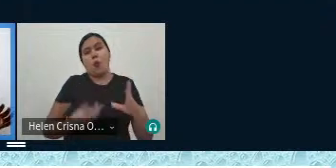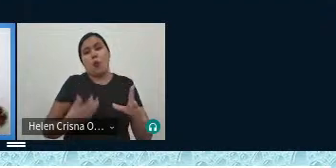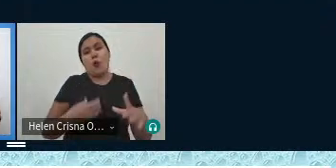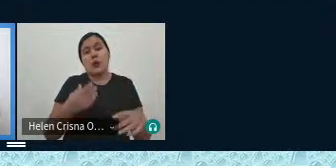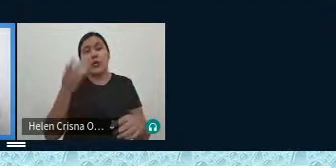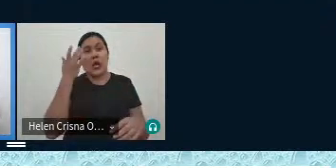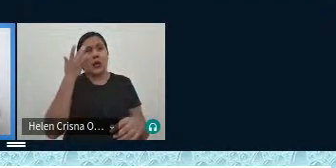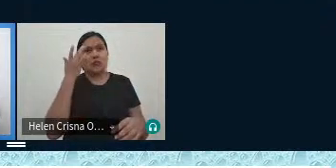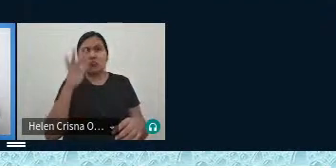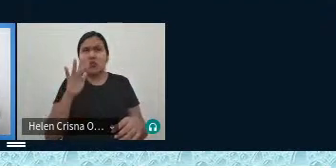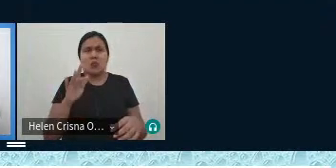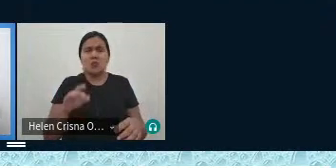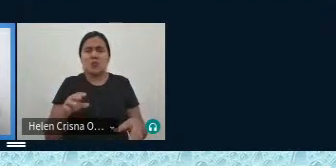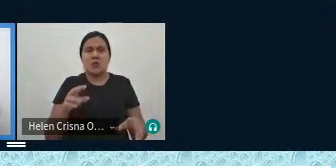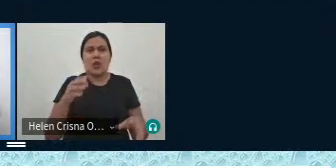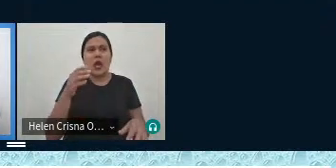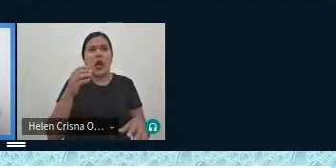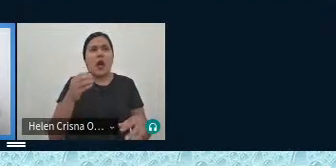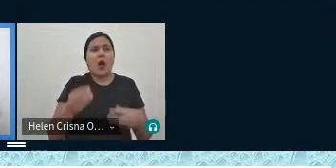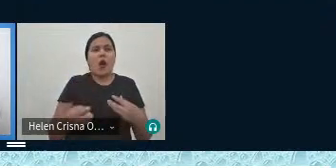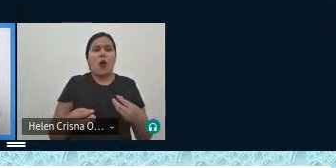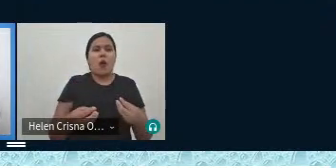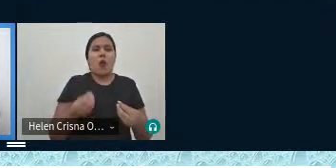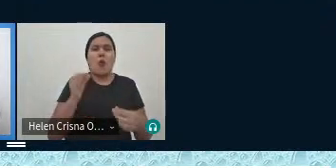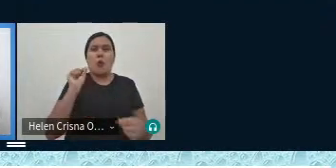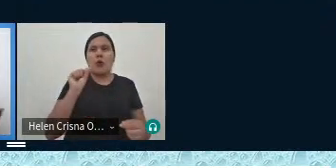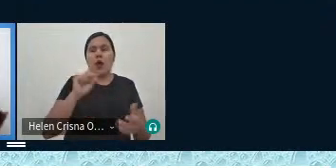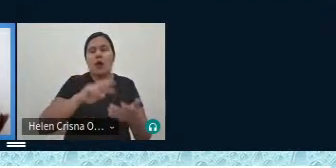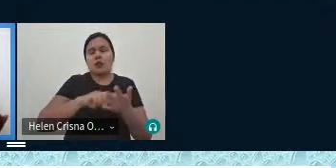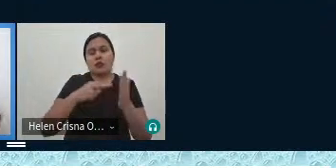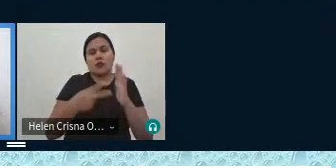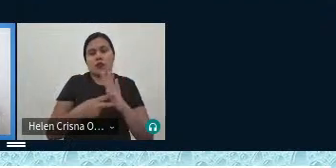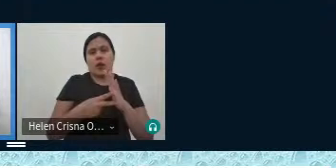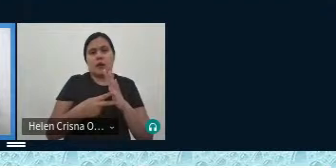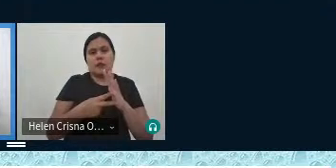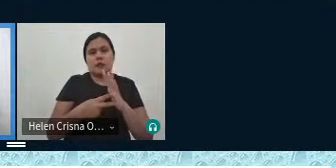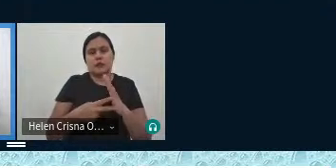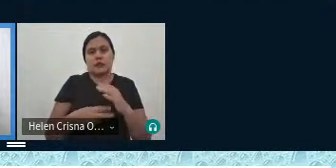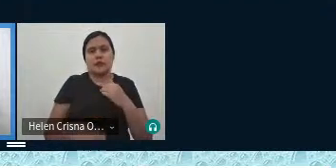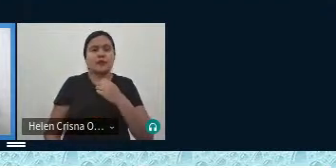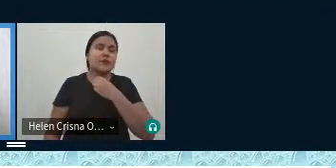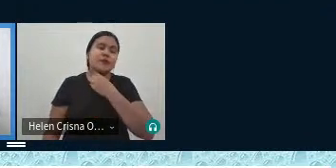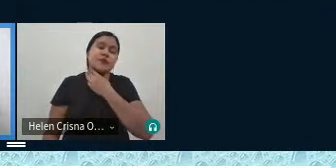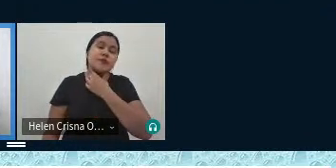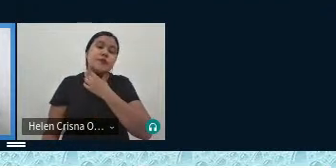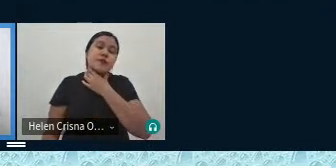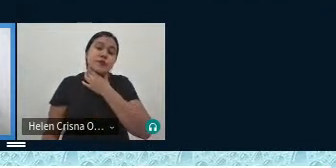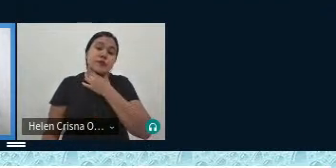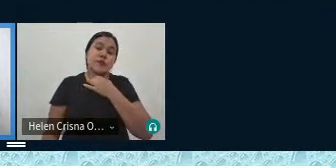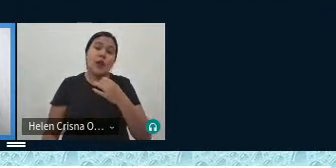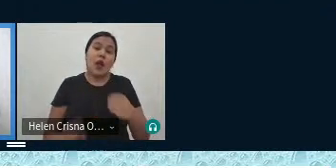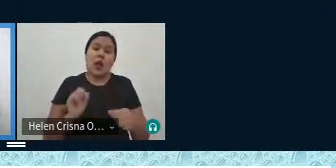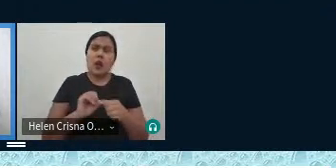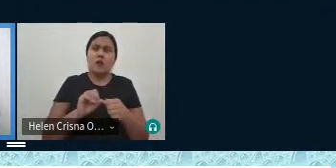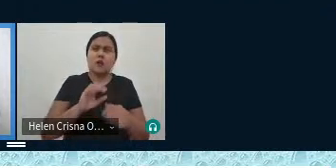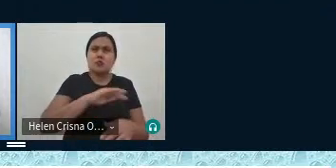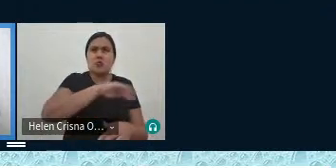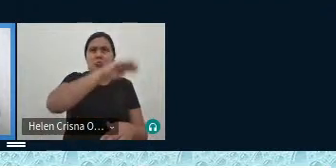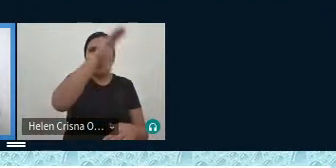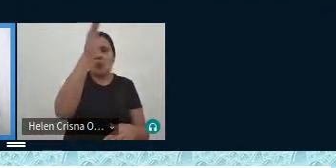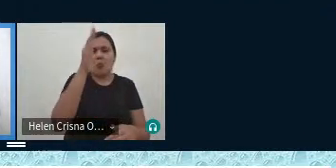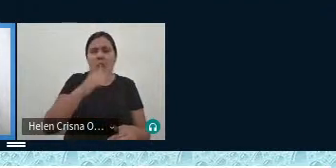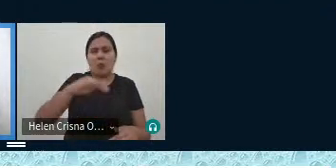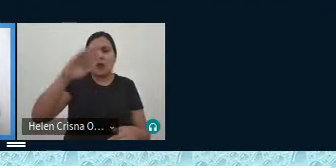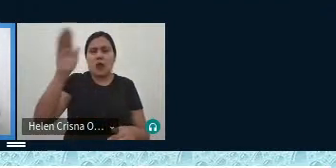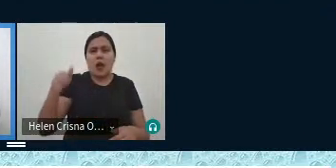não tinha a concepção total do espaço de onde vem esse dialeto e aí ela botou uma montanha eu devolvi